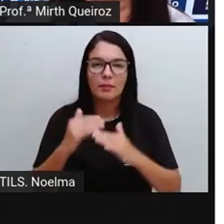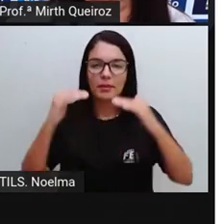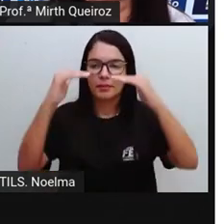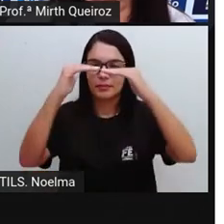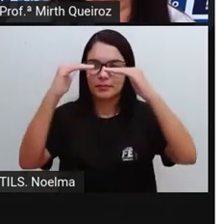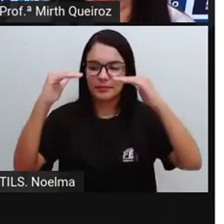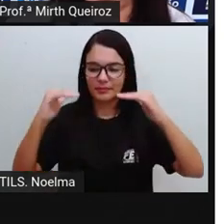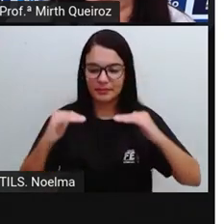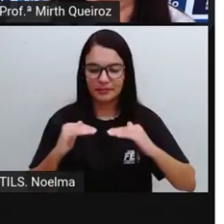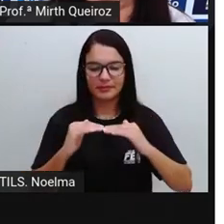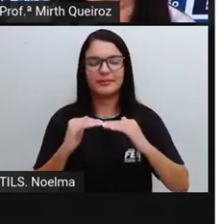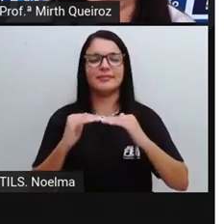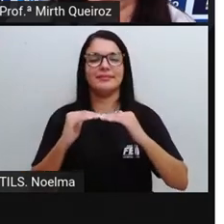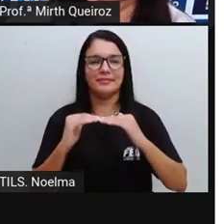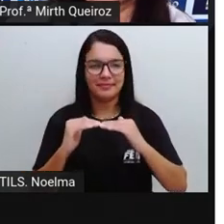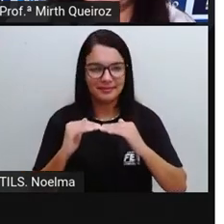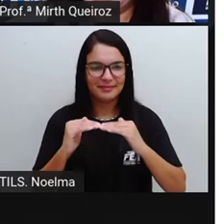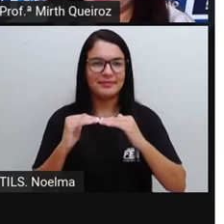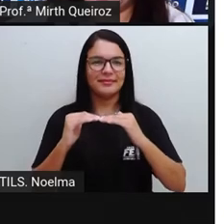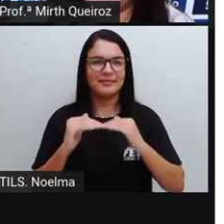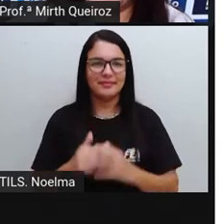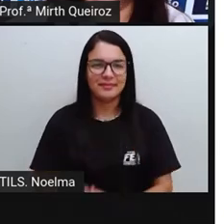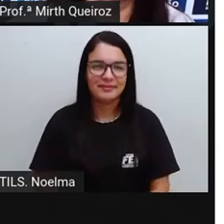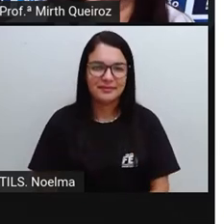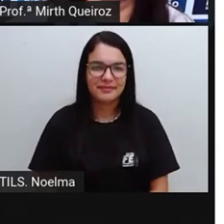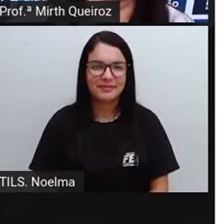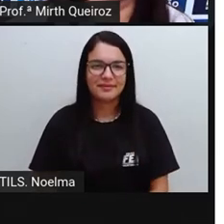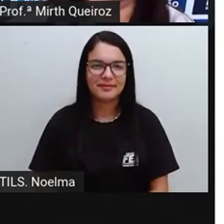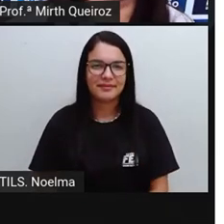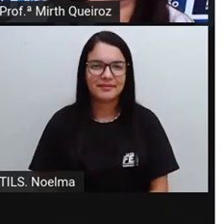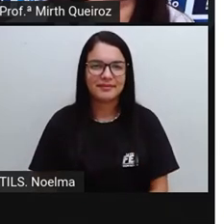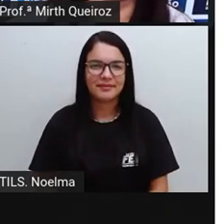do final para o início, certo?